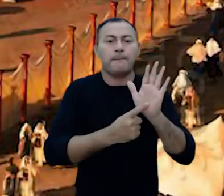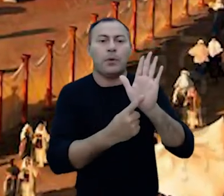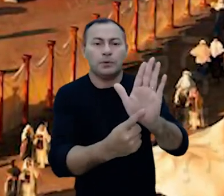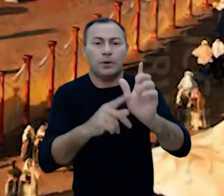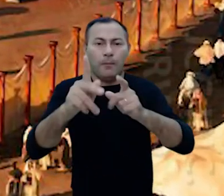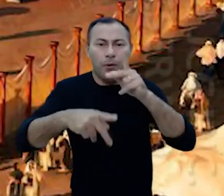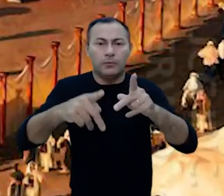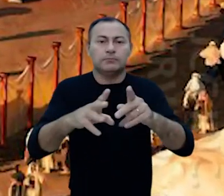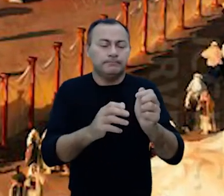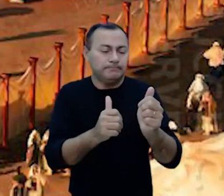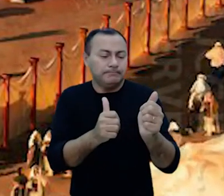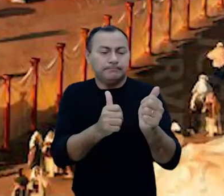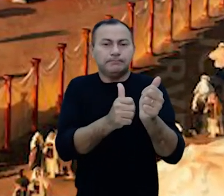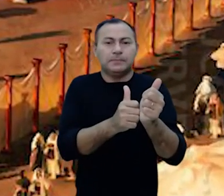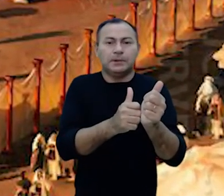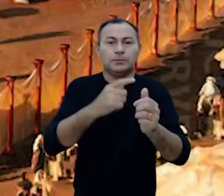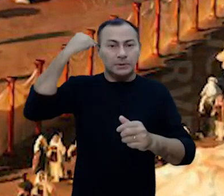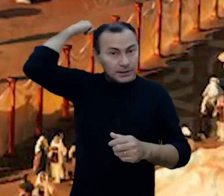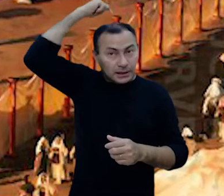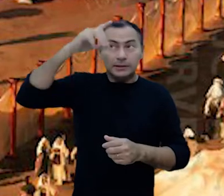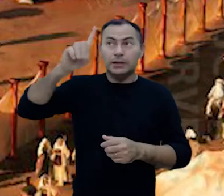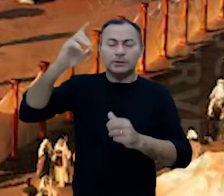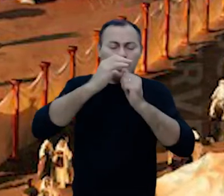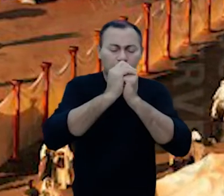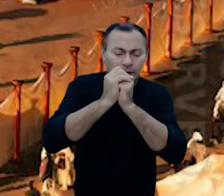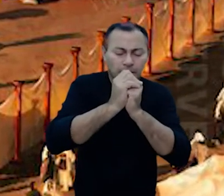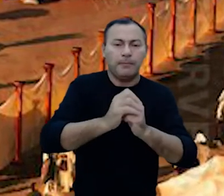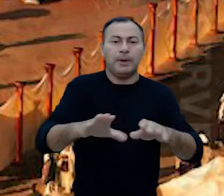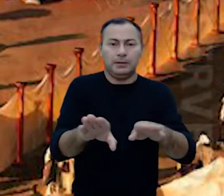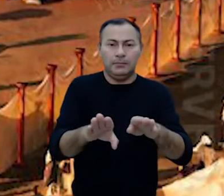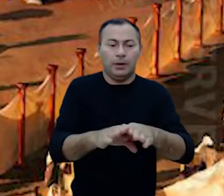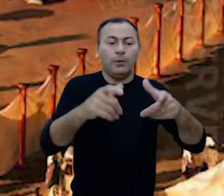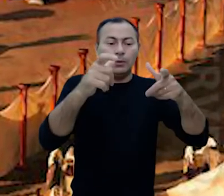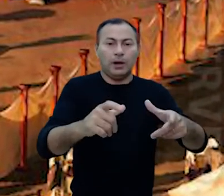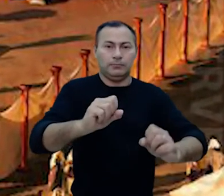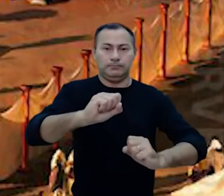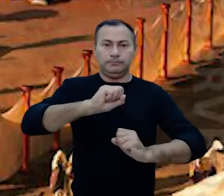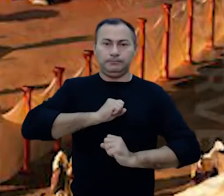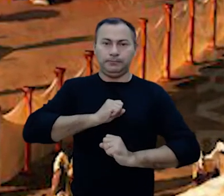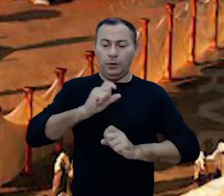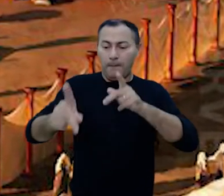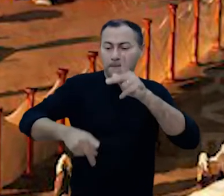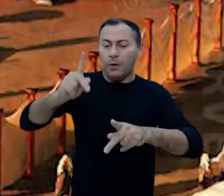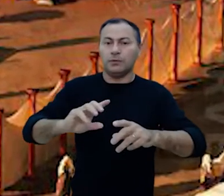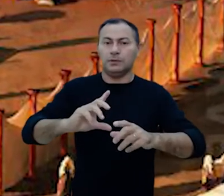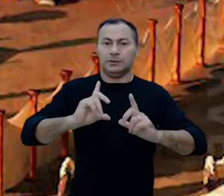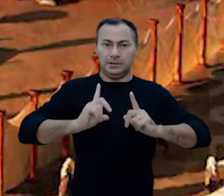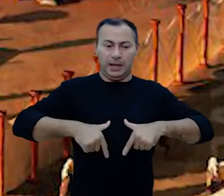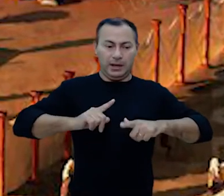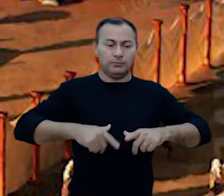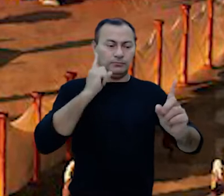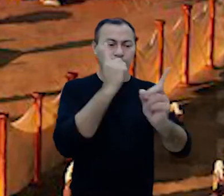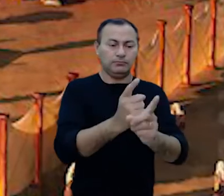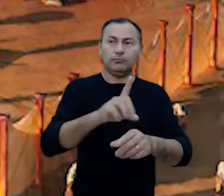somente mostrou ao povo como se aproximar de um santo Deus em adoração, mas aquele era também um lugar onde o sacerdote e o povo de Israel se